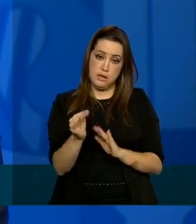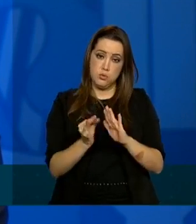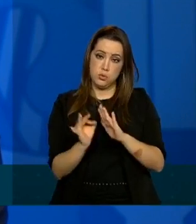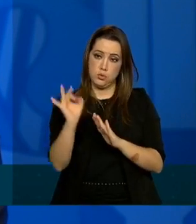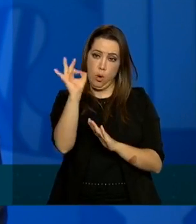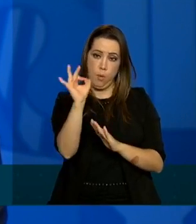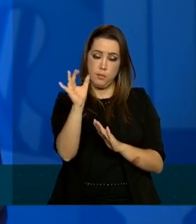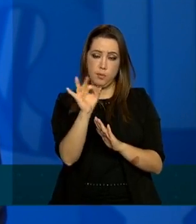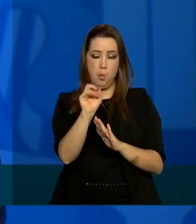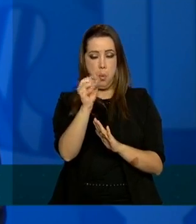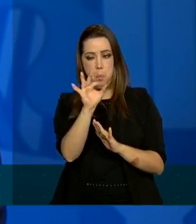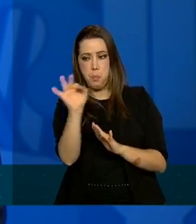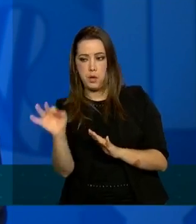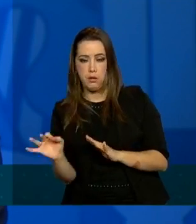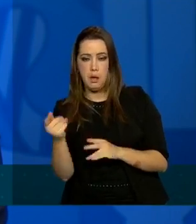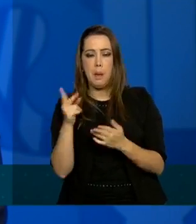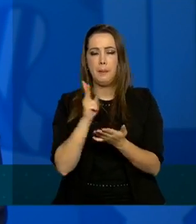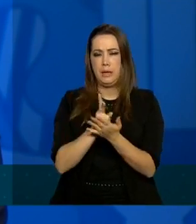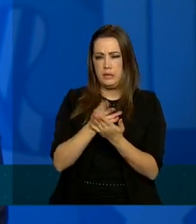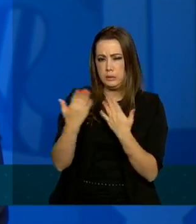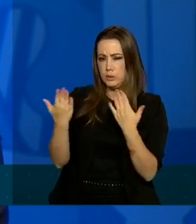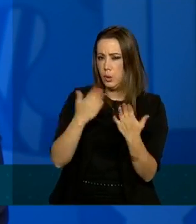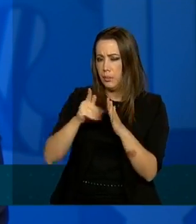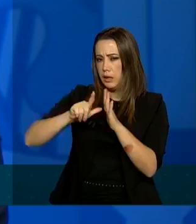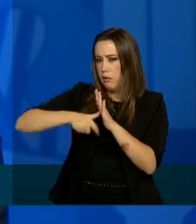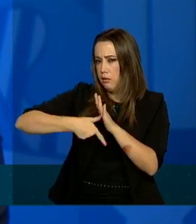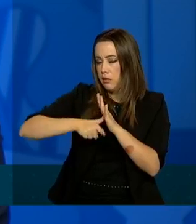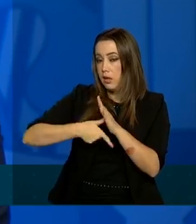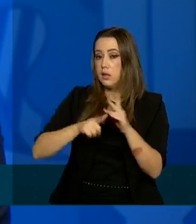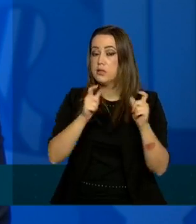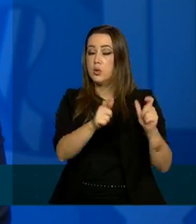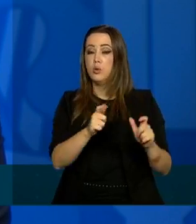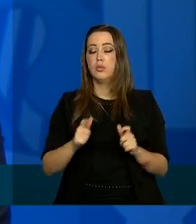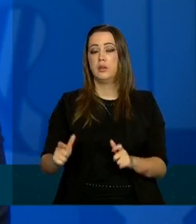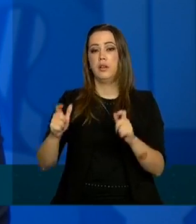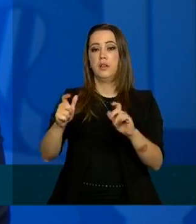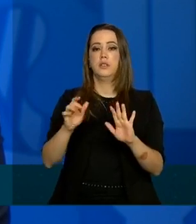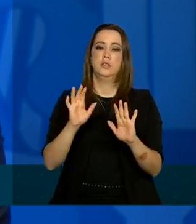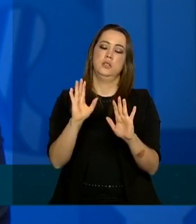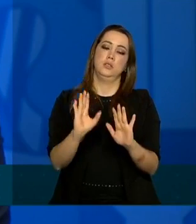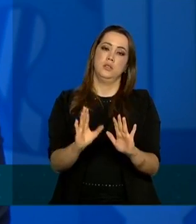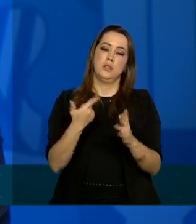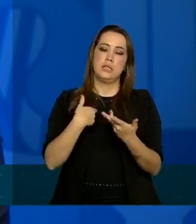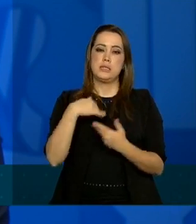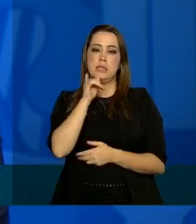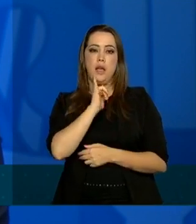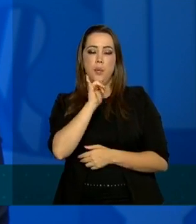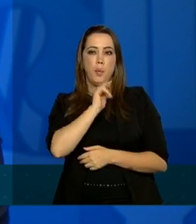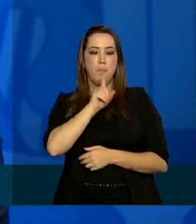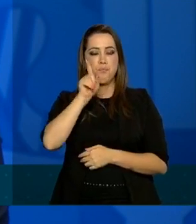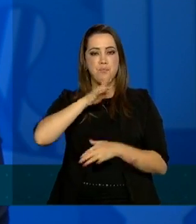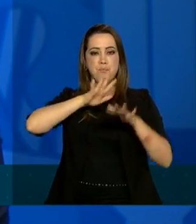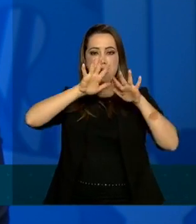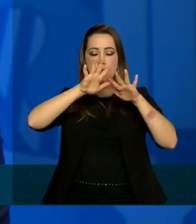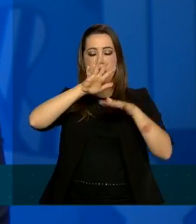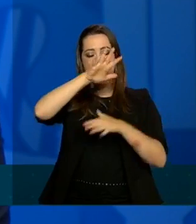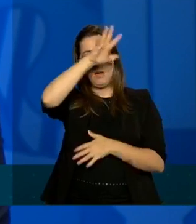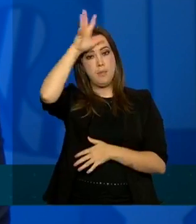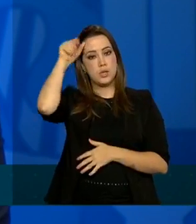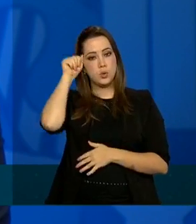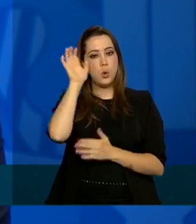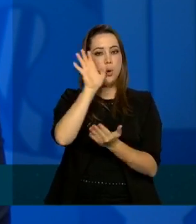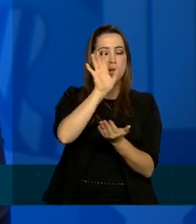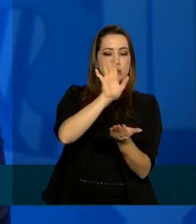esse atraso de notificação que existe em alguns estados os estados do Amazonas Pernambuco